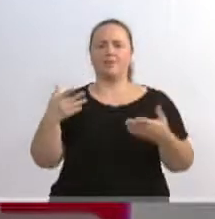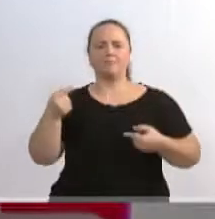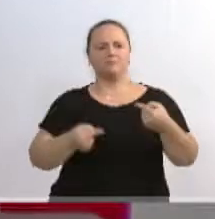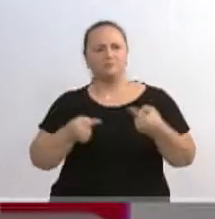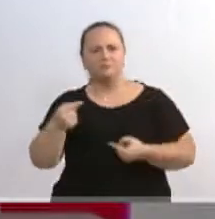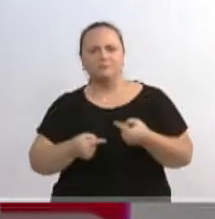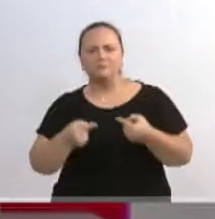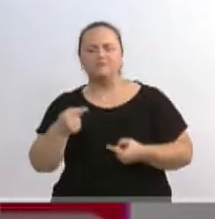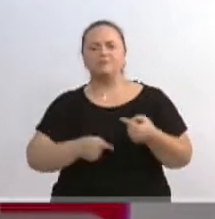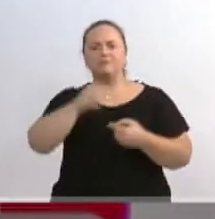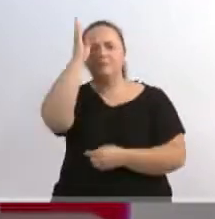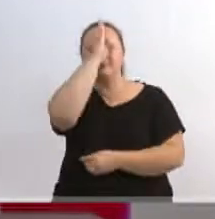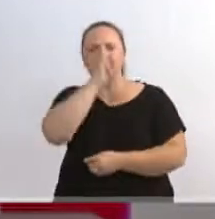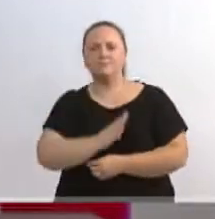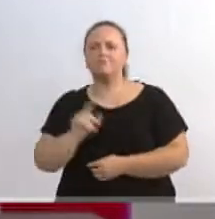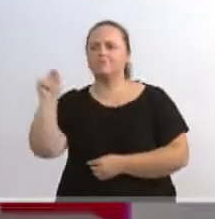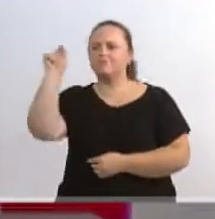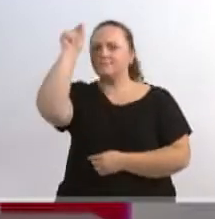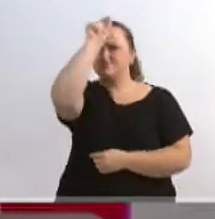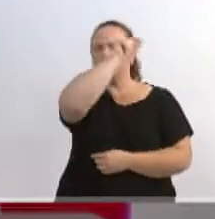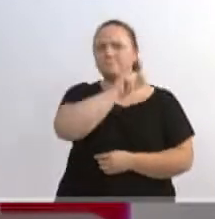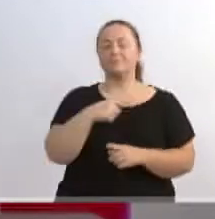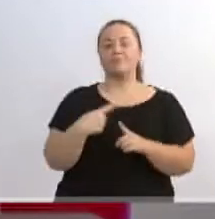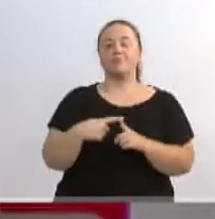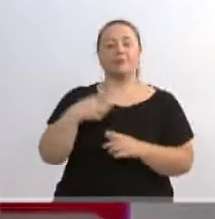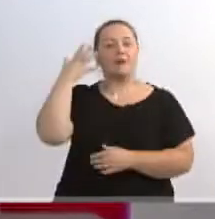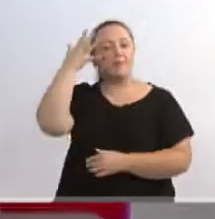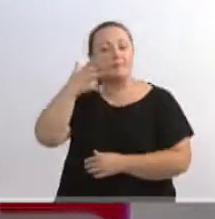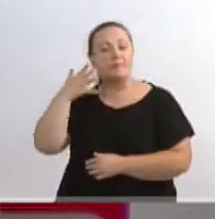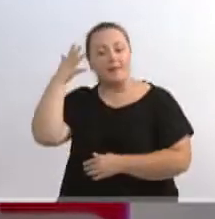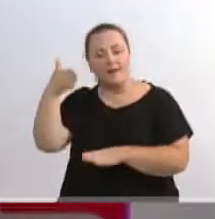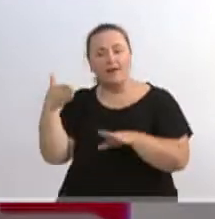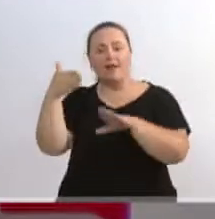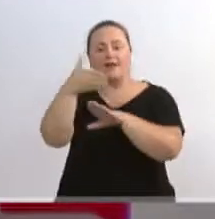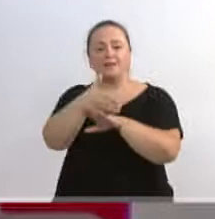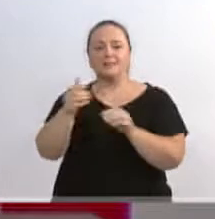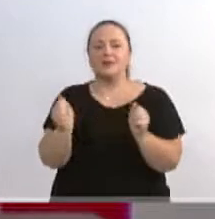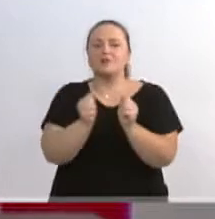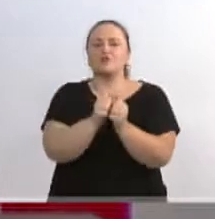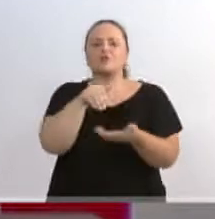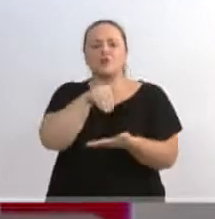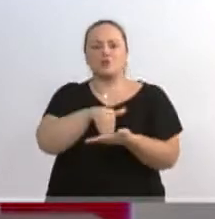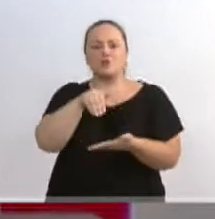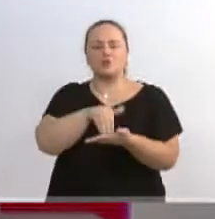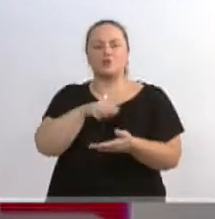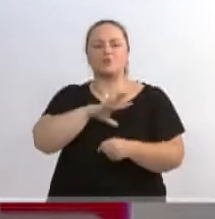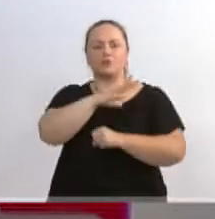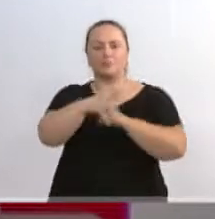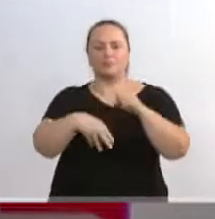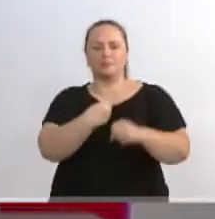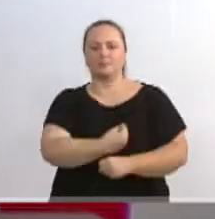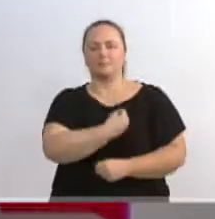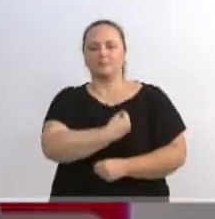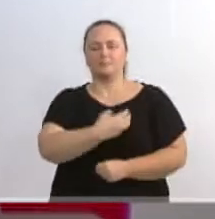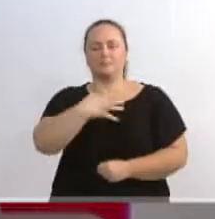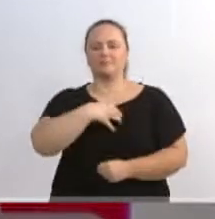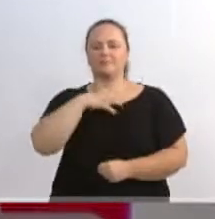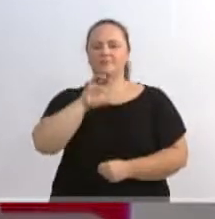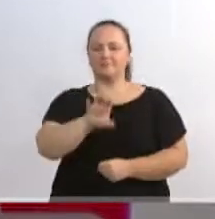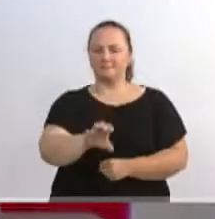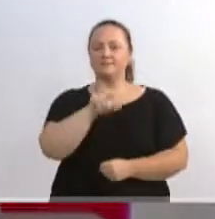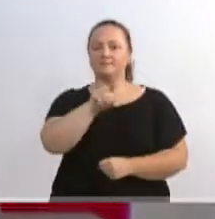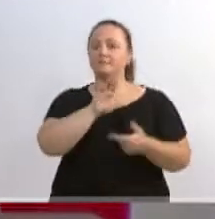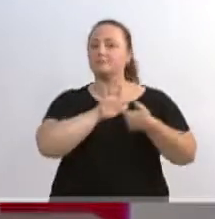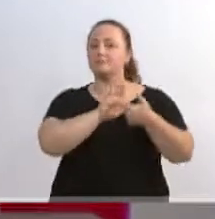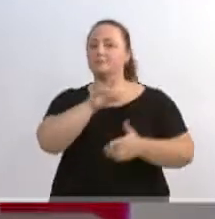discutido no Brasil como um todo. Inclusive lá, uma das palestras que nós tivemos foi com o secretário municipal do meio ambiente de Salvador, que trouxe o projeto